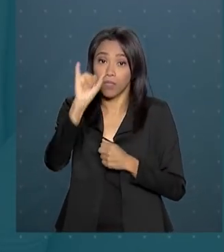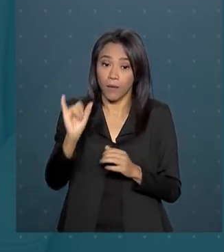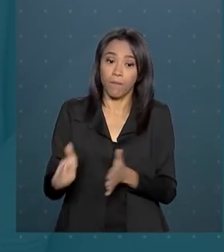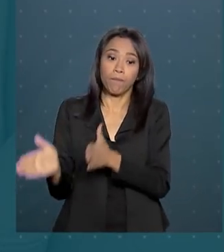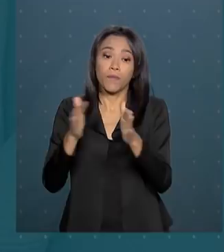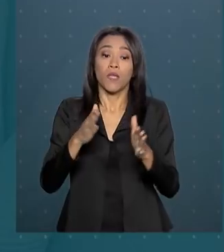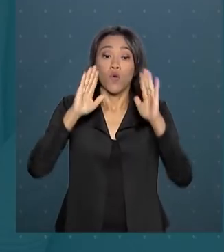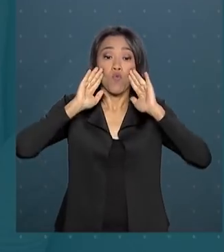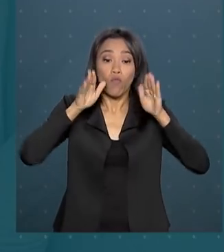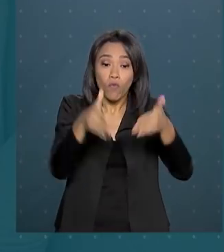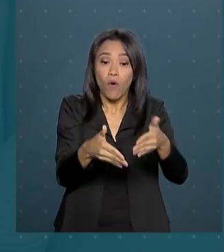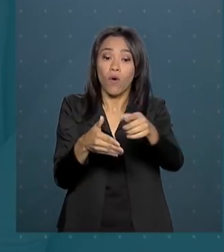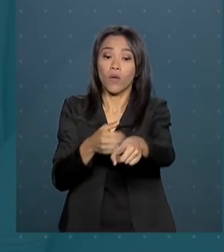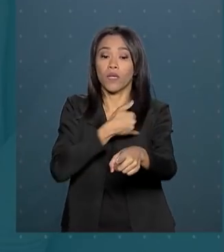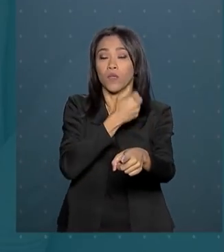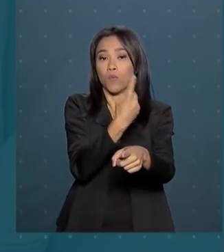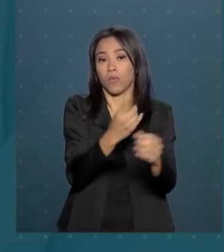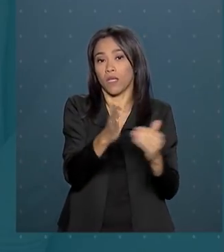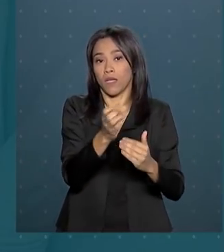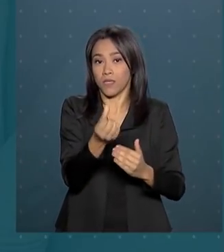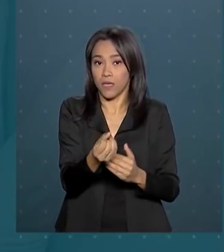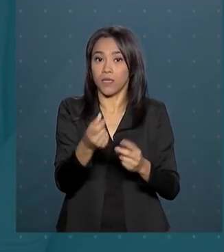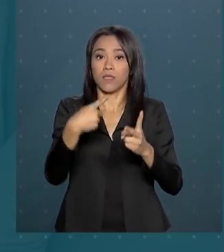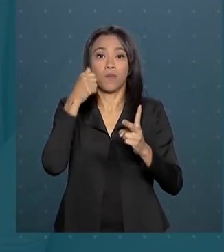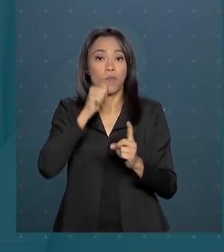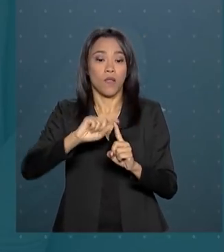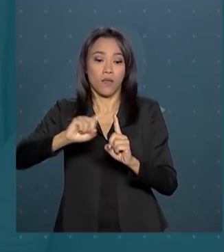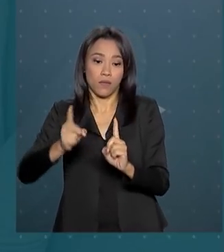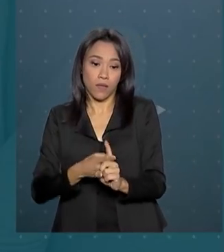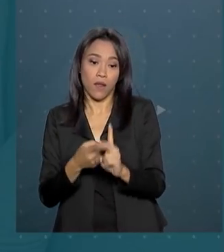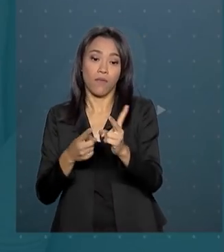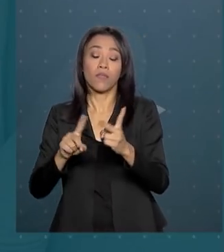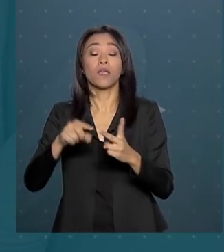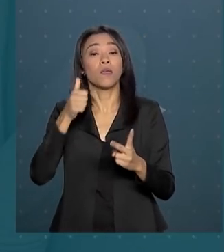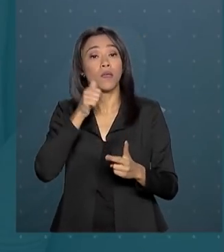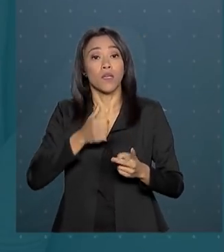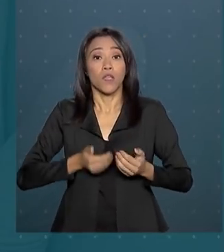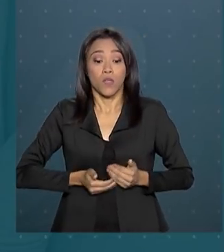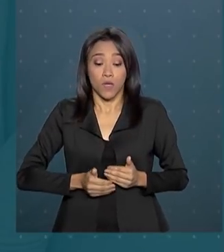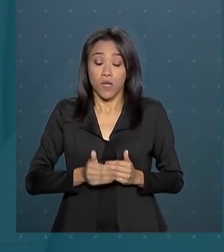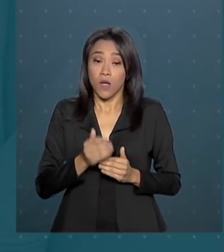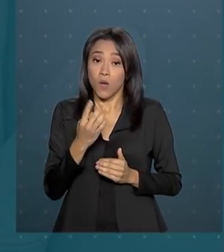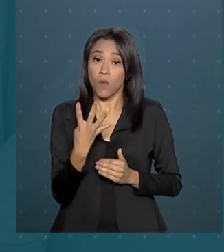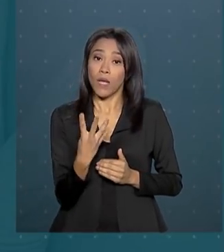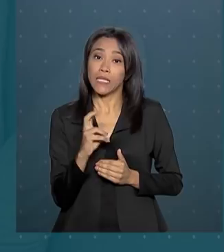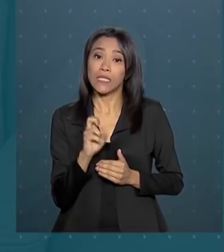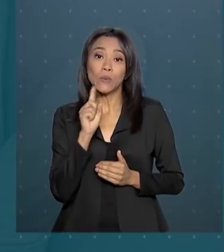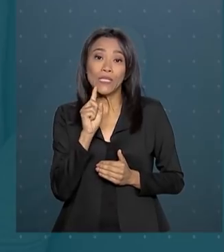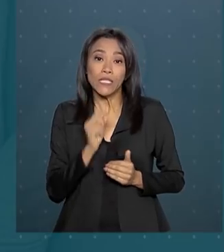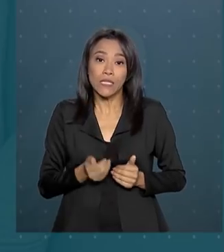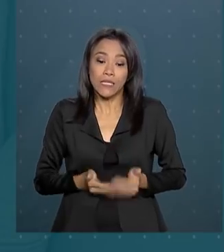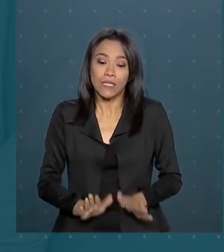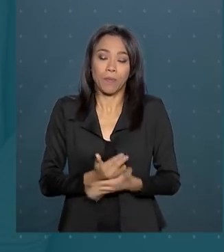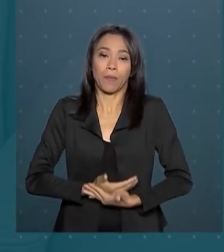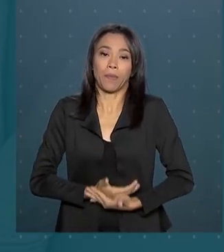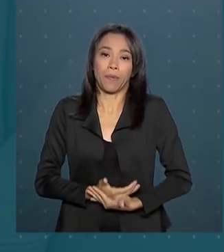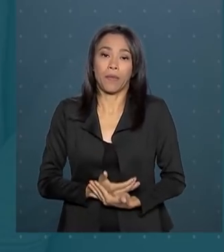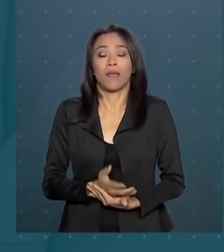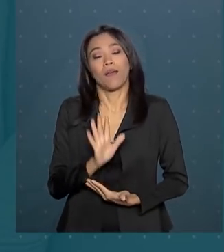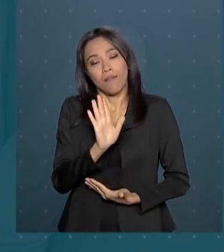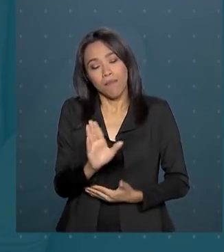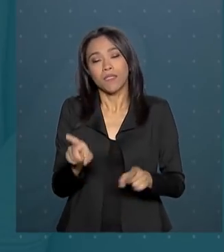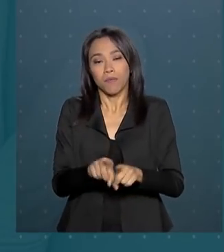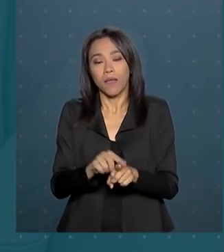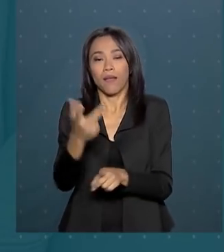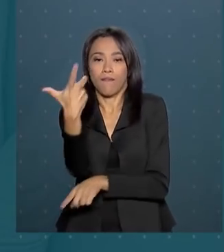de 1 a 6 anos, gestantes e mulheres que tiveram filhos nos últimos 45 dias. Mas a vacina